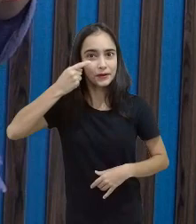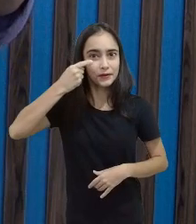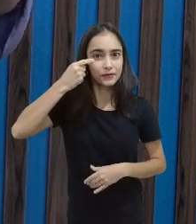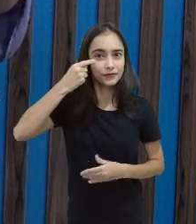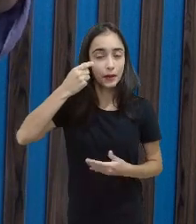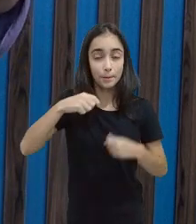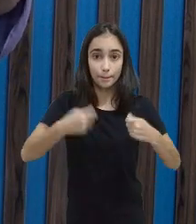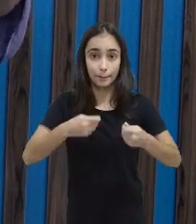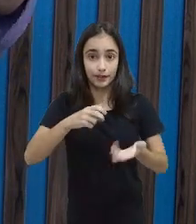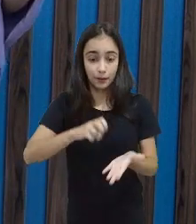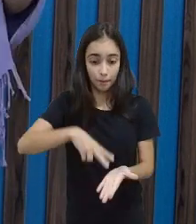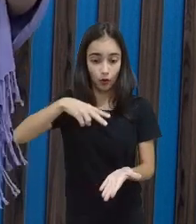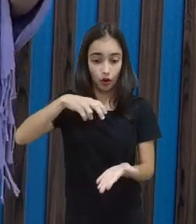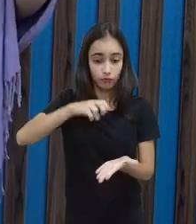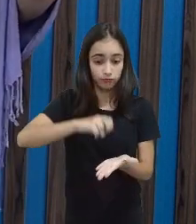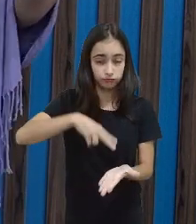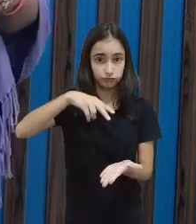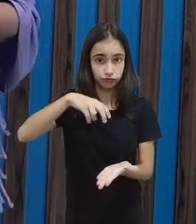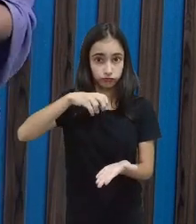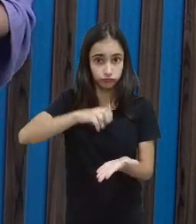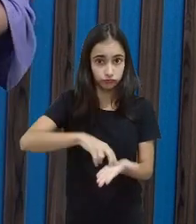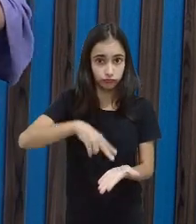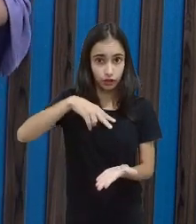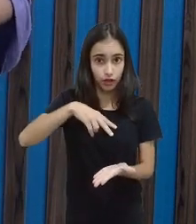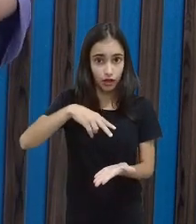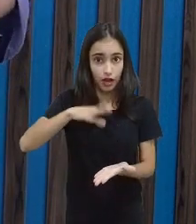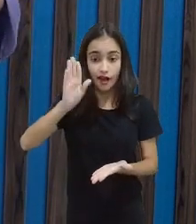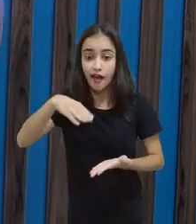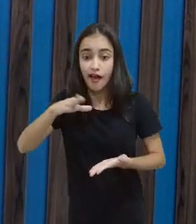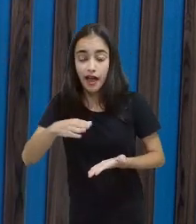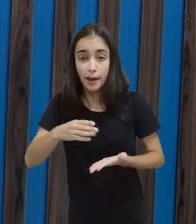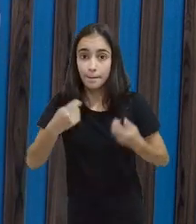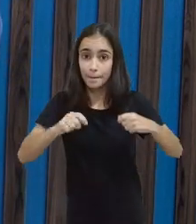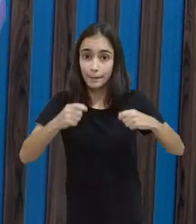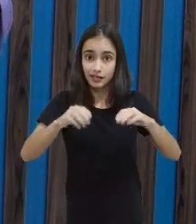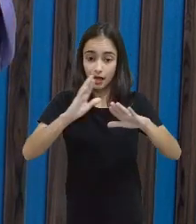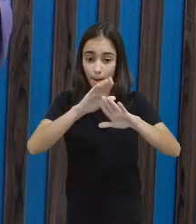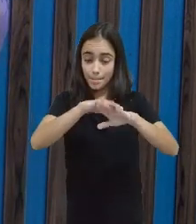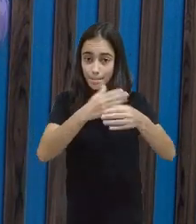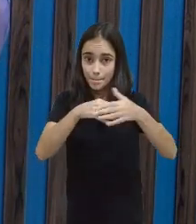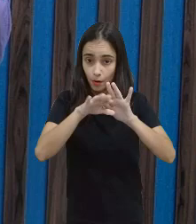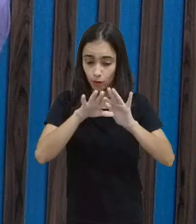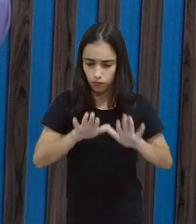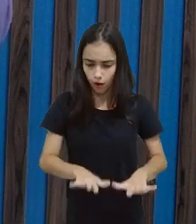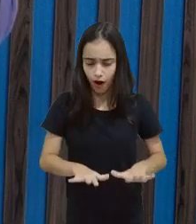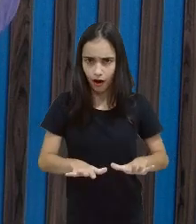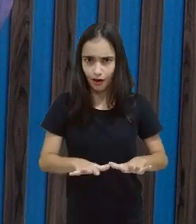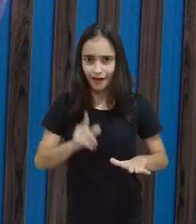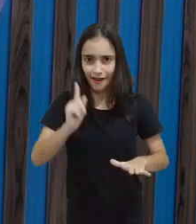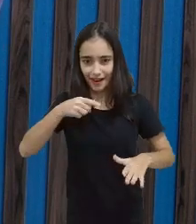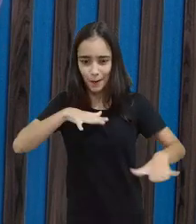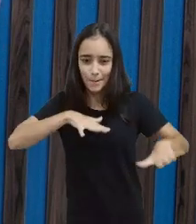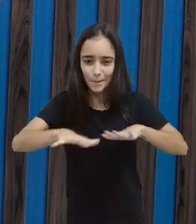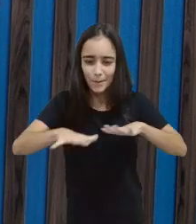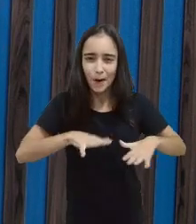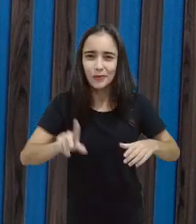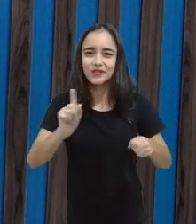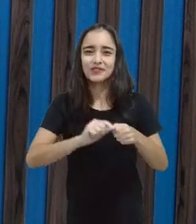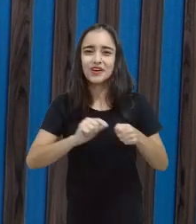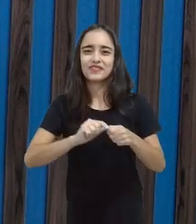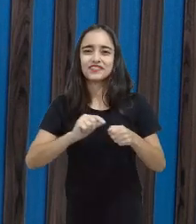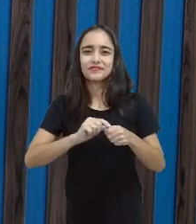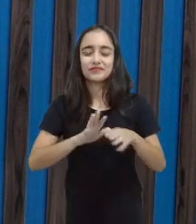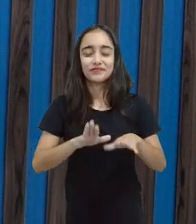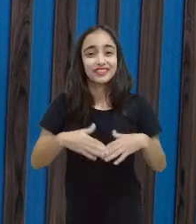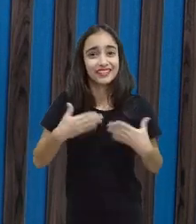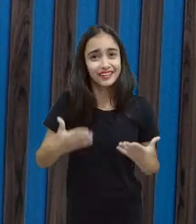pulando. Senhoras e senhores, ponha a mão no chão. Então, é um movimento que você vai fazer. Então, a parlenda, ela tá